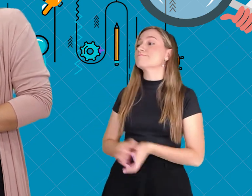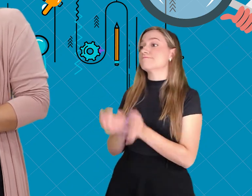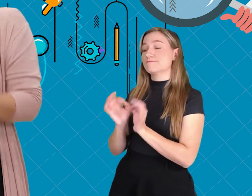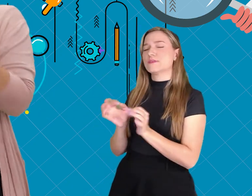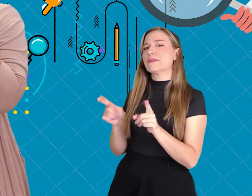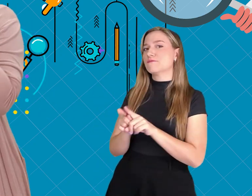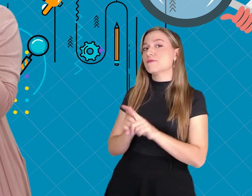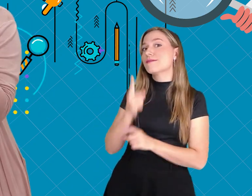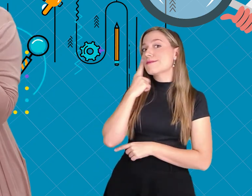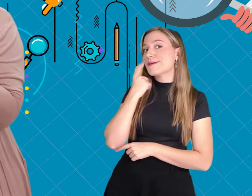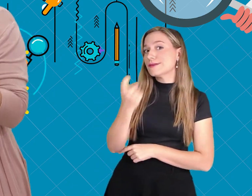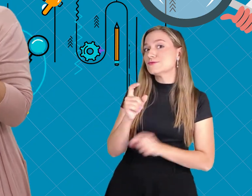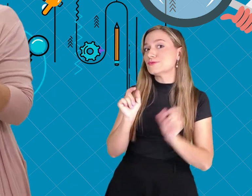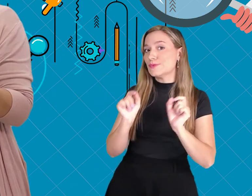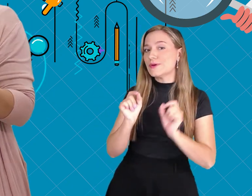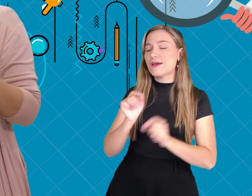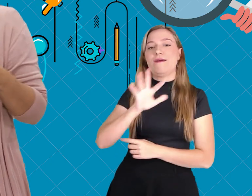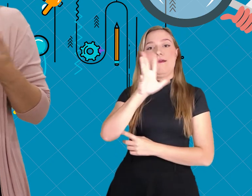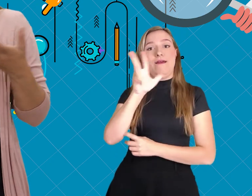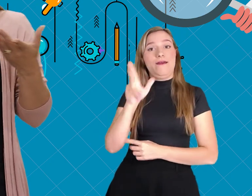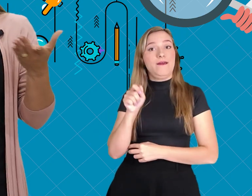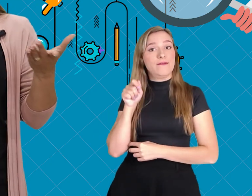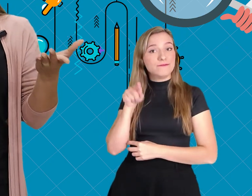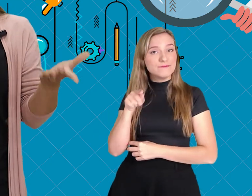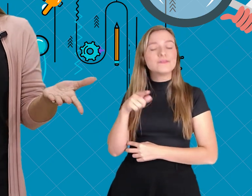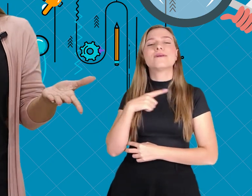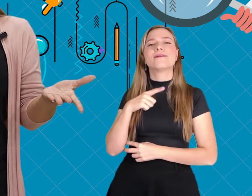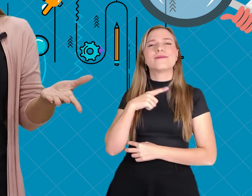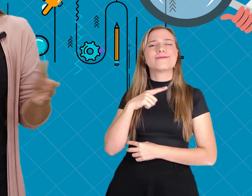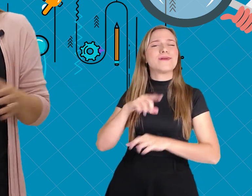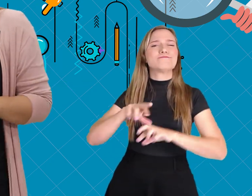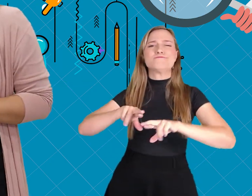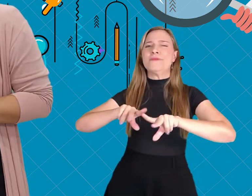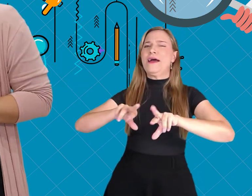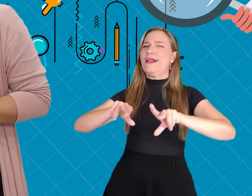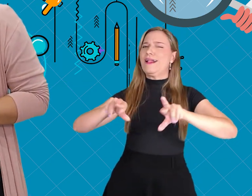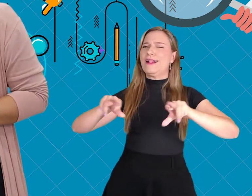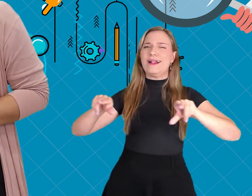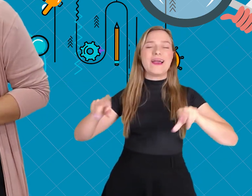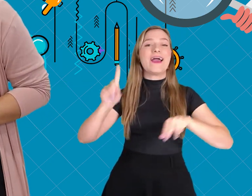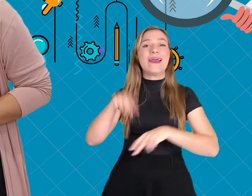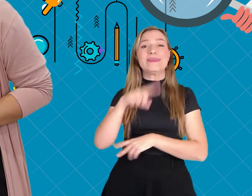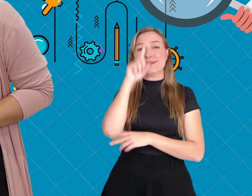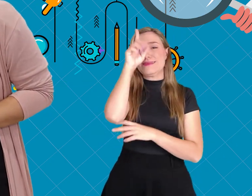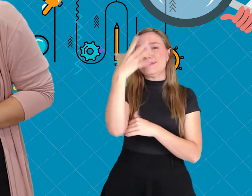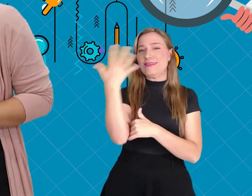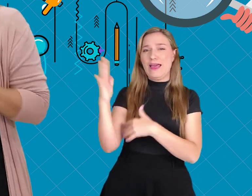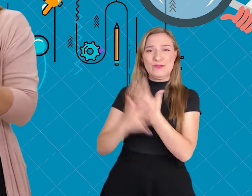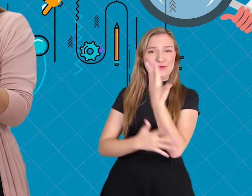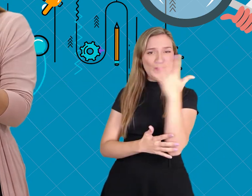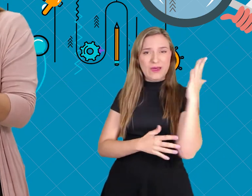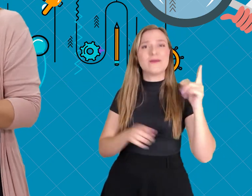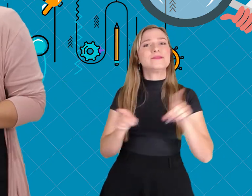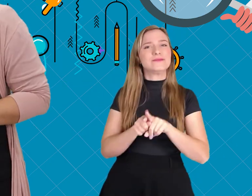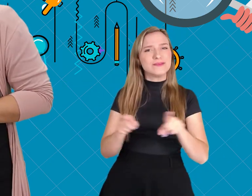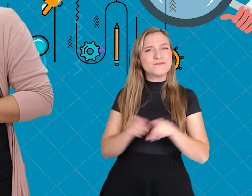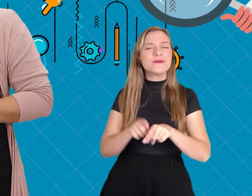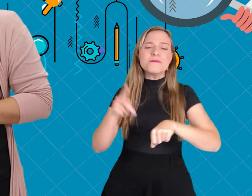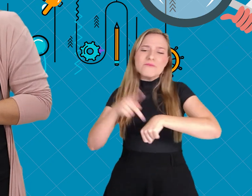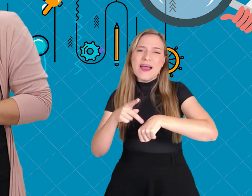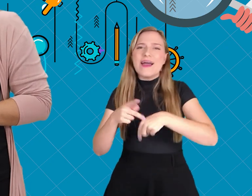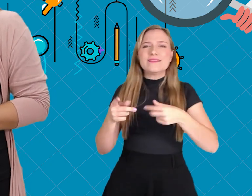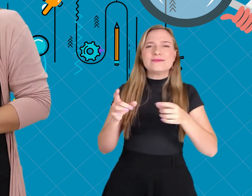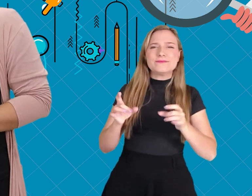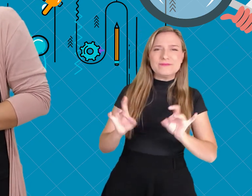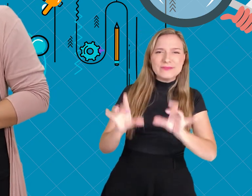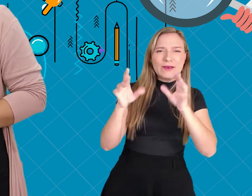Gabriel, e olha que interessante, o continente africano é diverso em riquezas naturais e